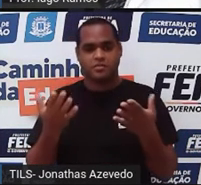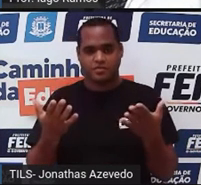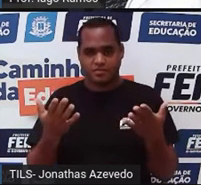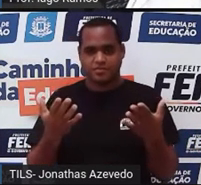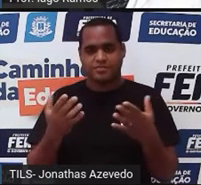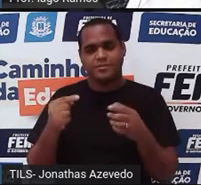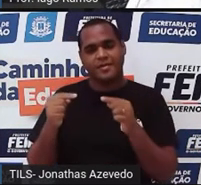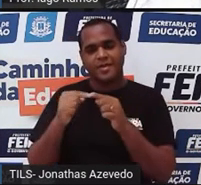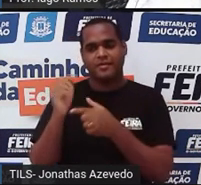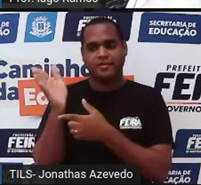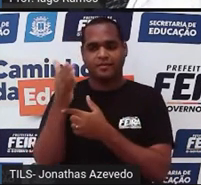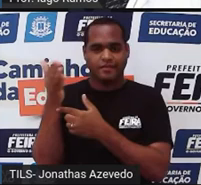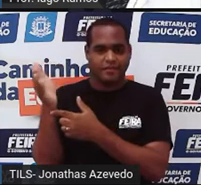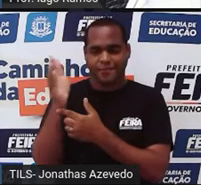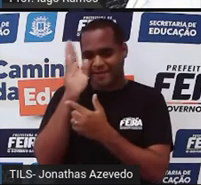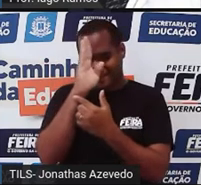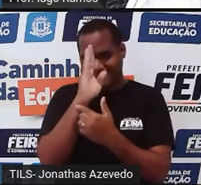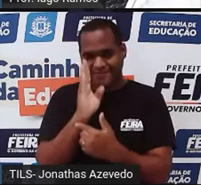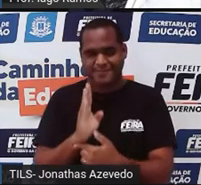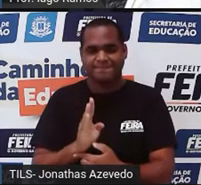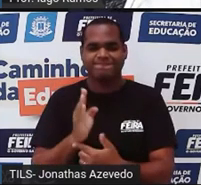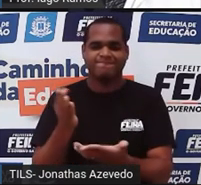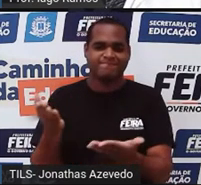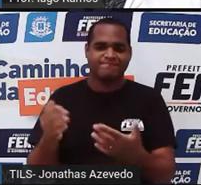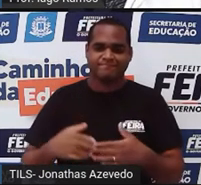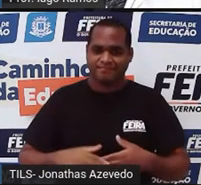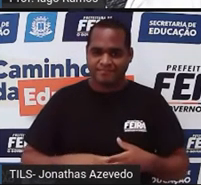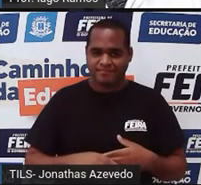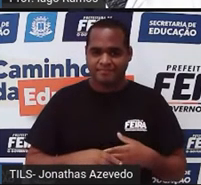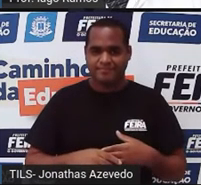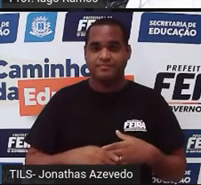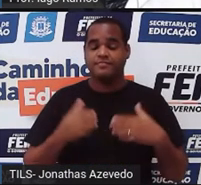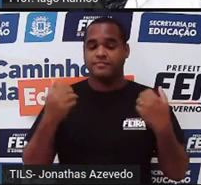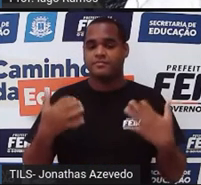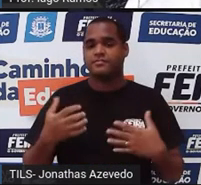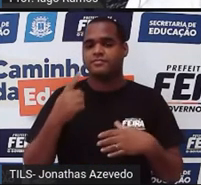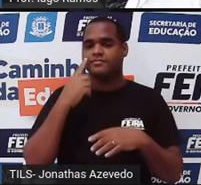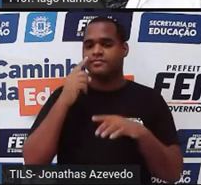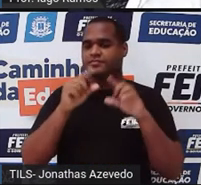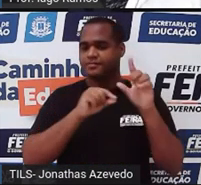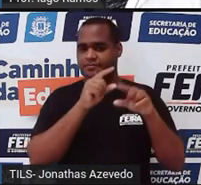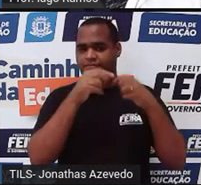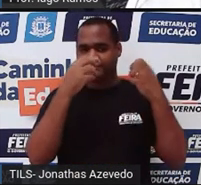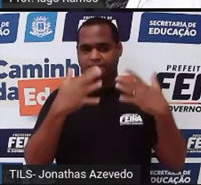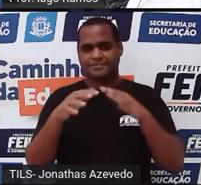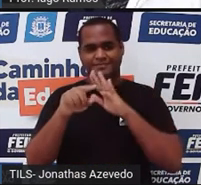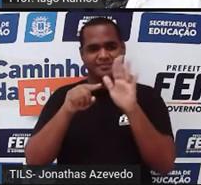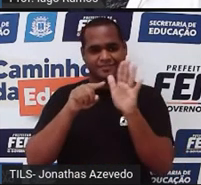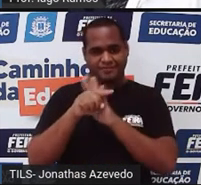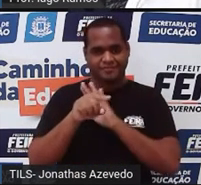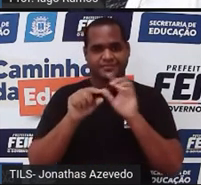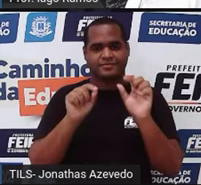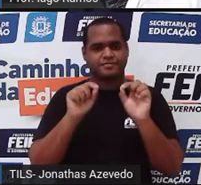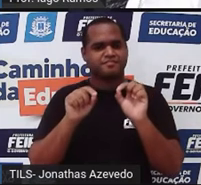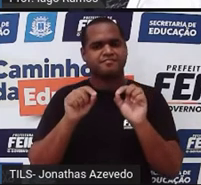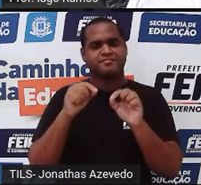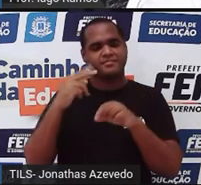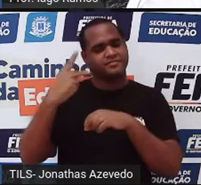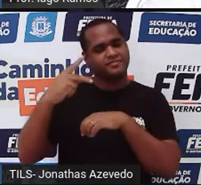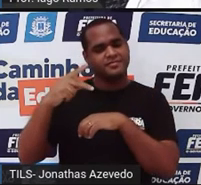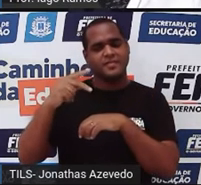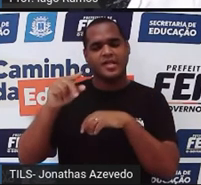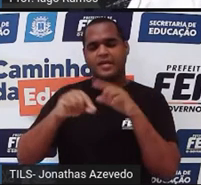cores da bandeira do Brasil, olha só que bacana. E aí, quantas opções, a pergunta é a seguinte, quantas opções